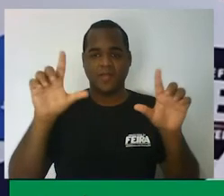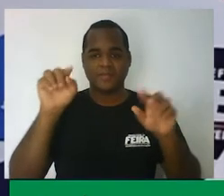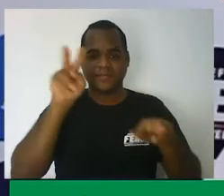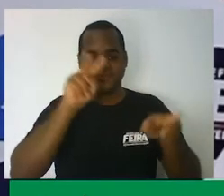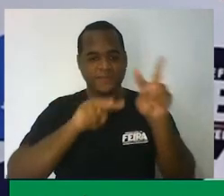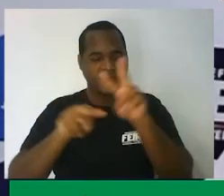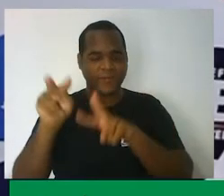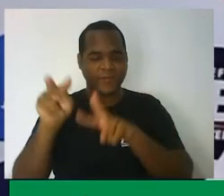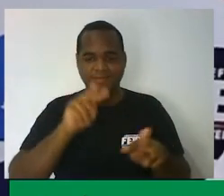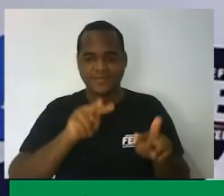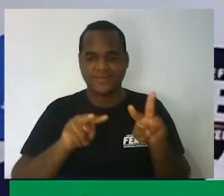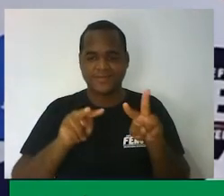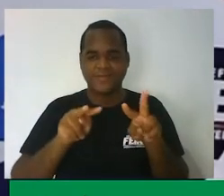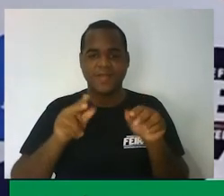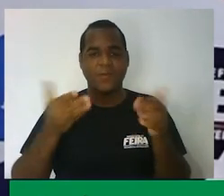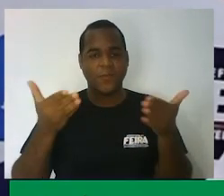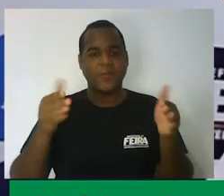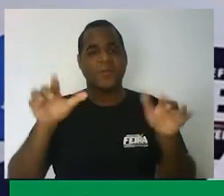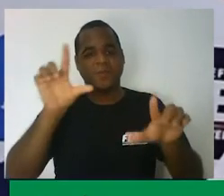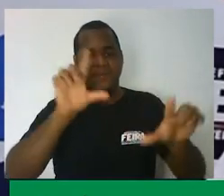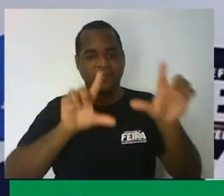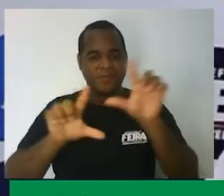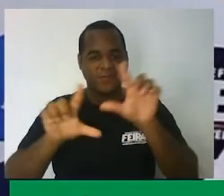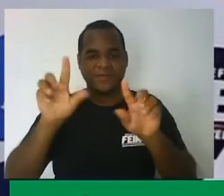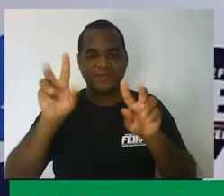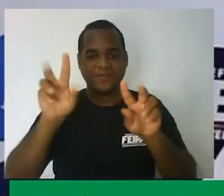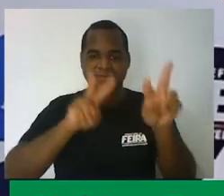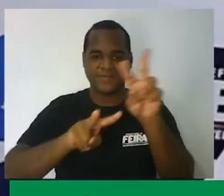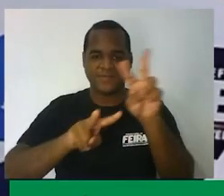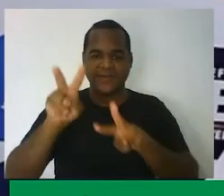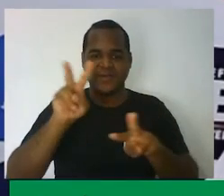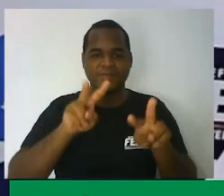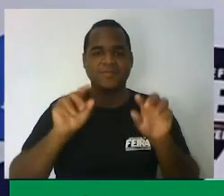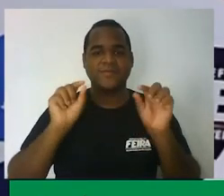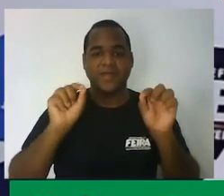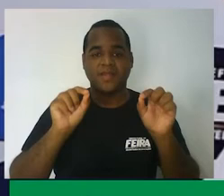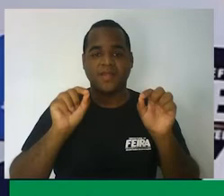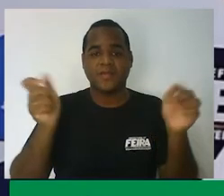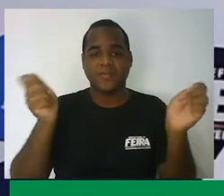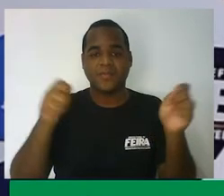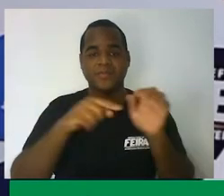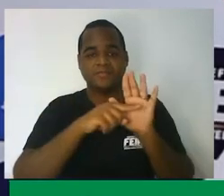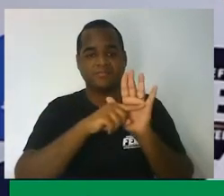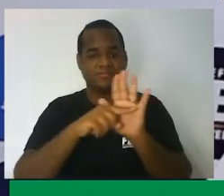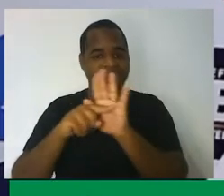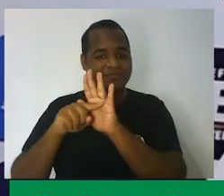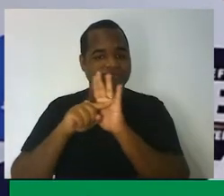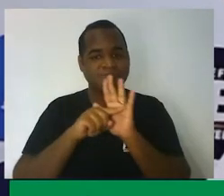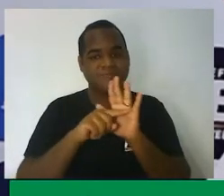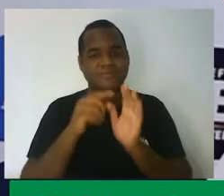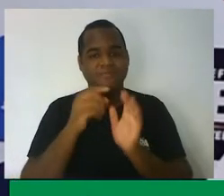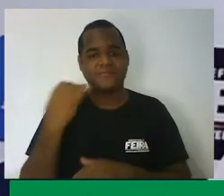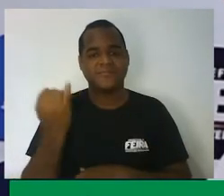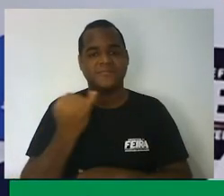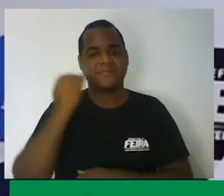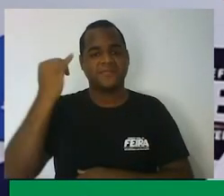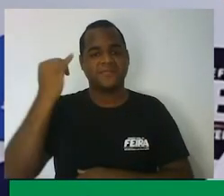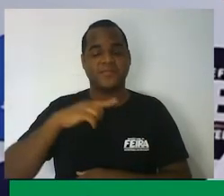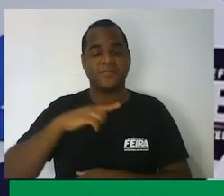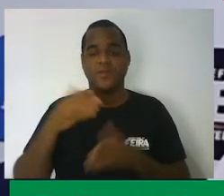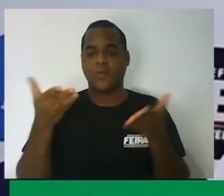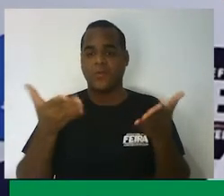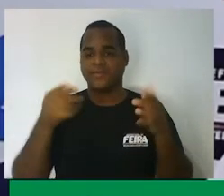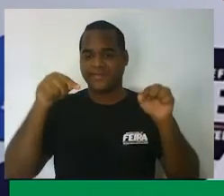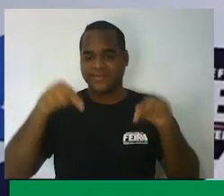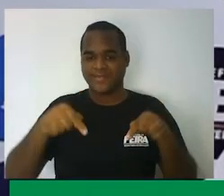belezinha? Esse quadro virtual nos ajuda bastante e principalmente hoje,